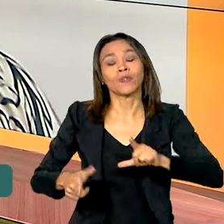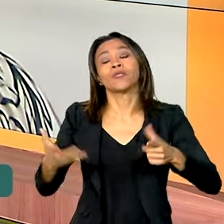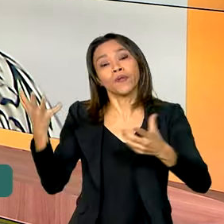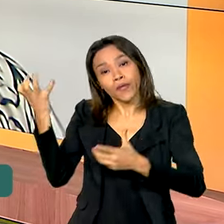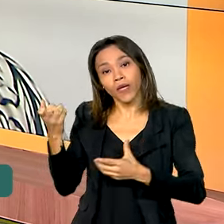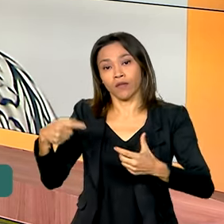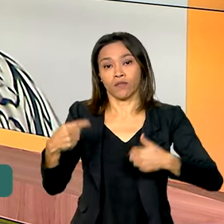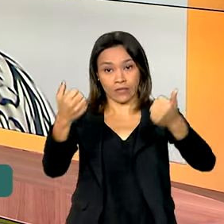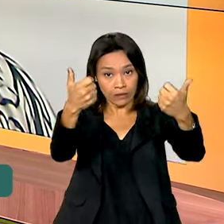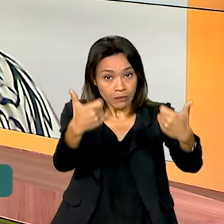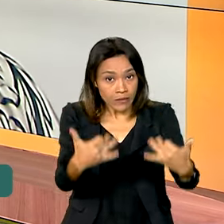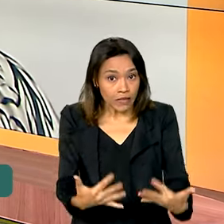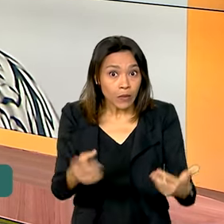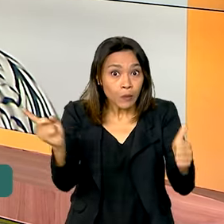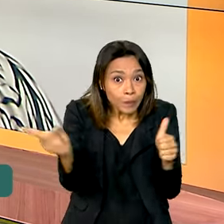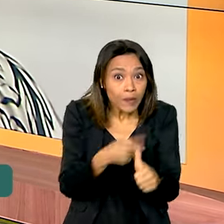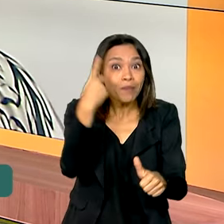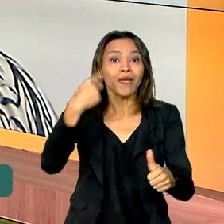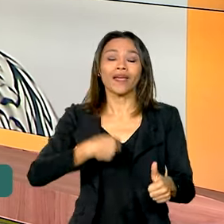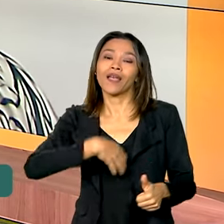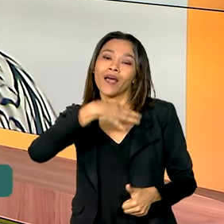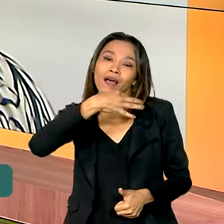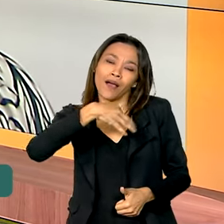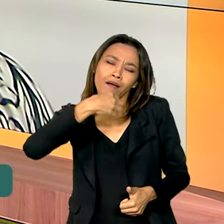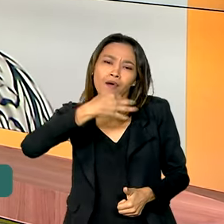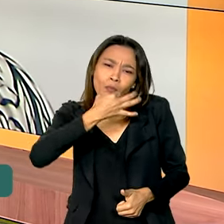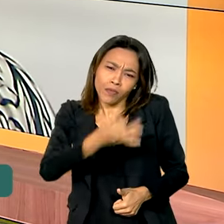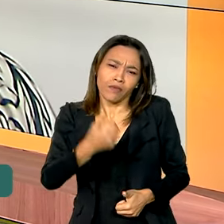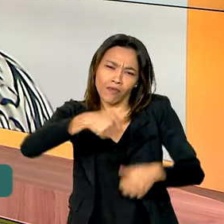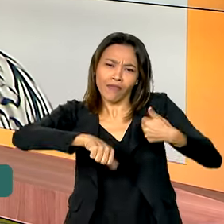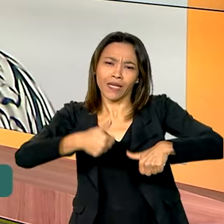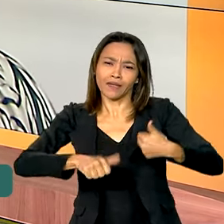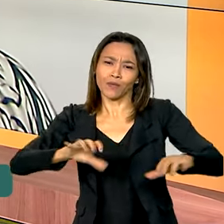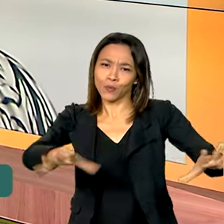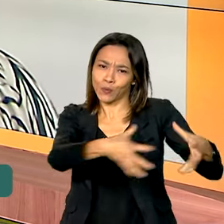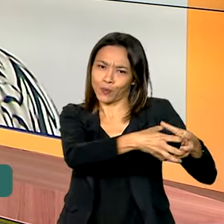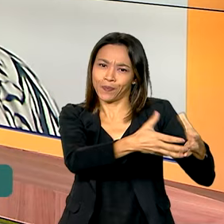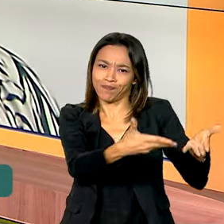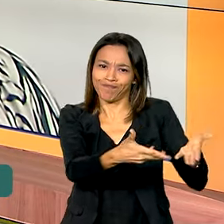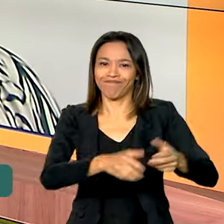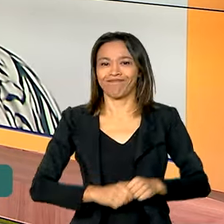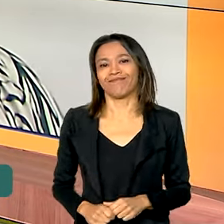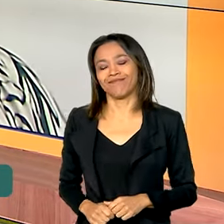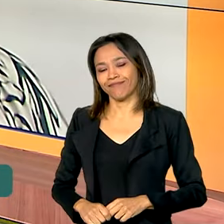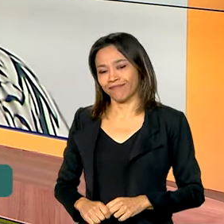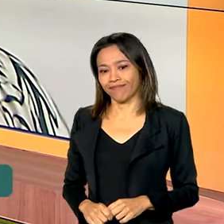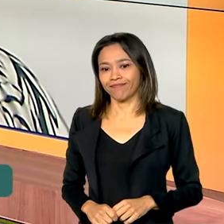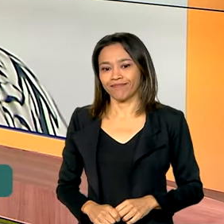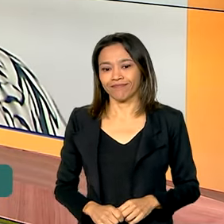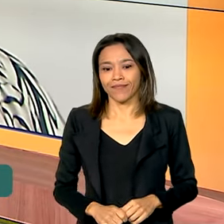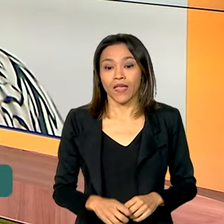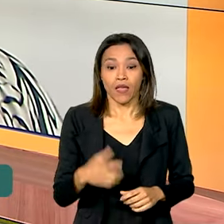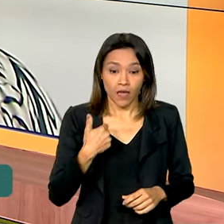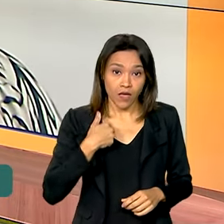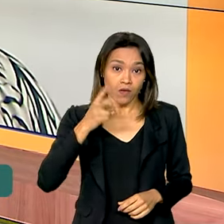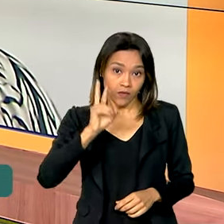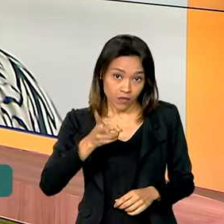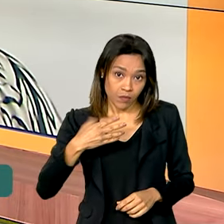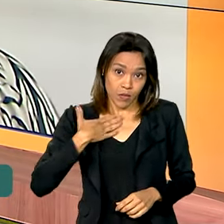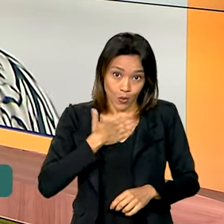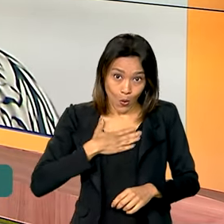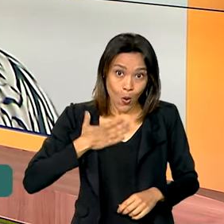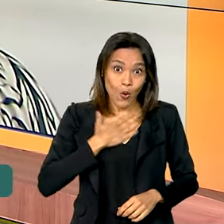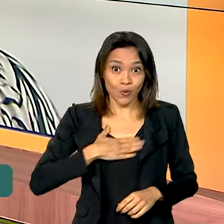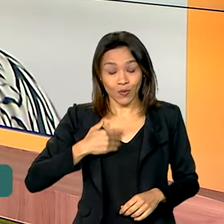fizesse um primeiro diagnóstico sobre a situação da categoria. Vanessa, eu sempre gosto de ver o